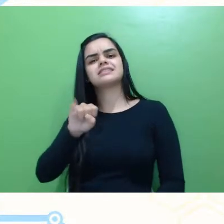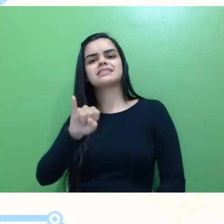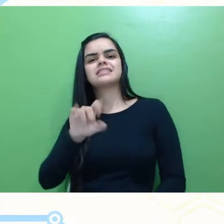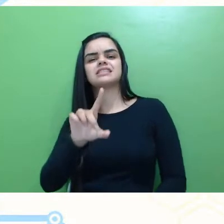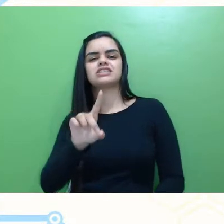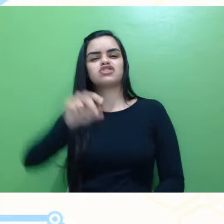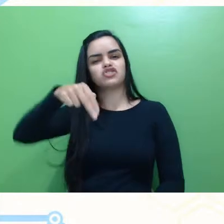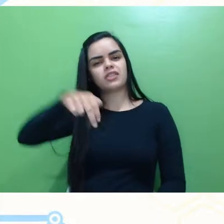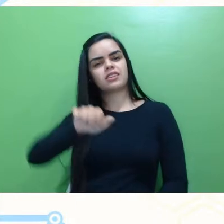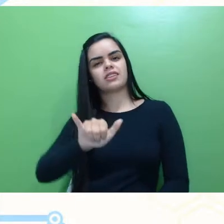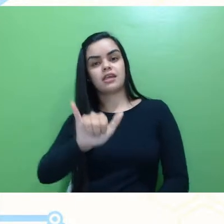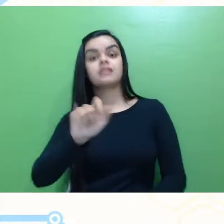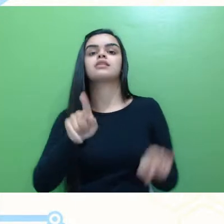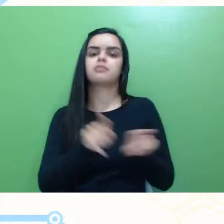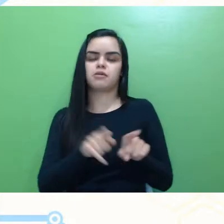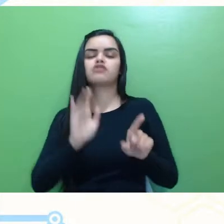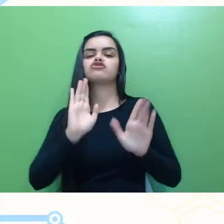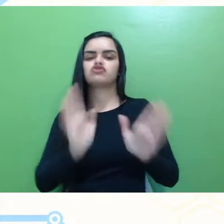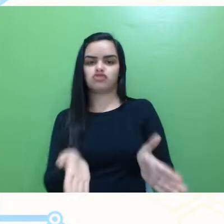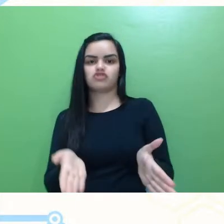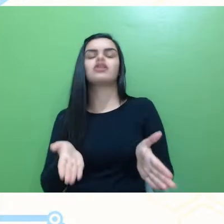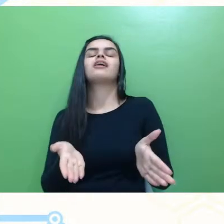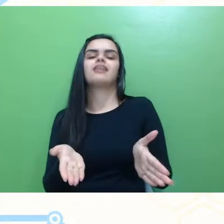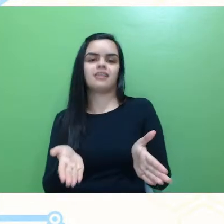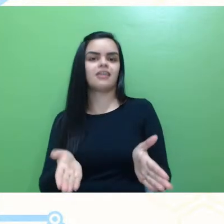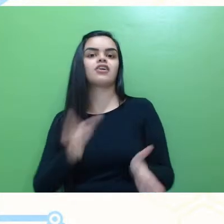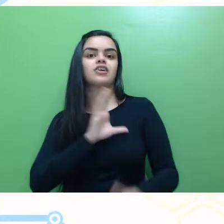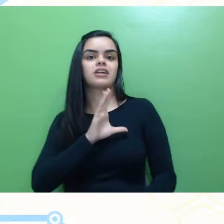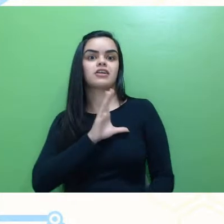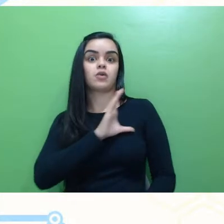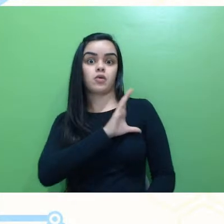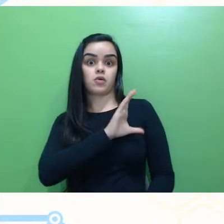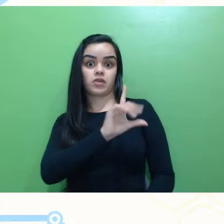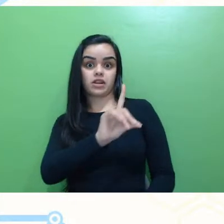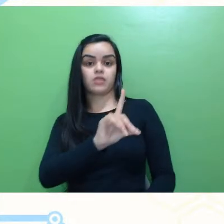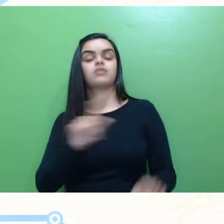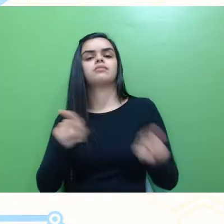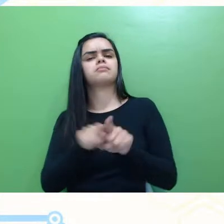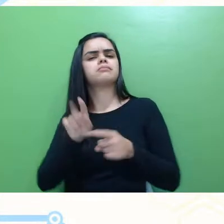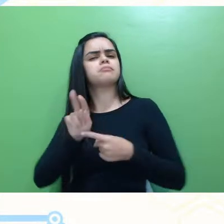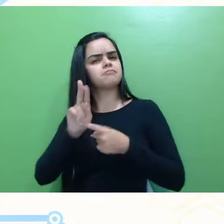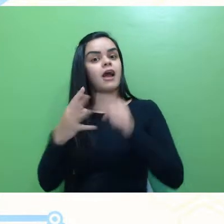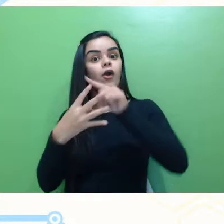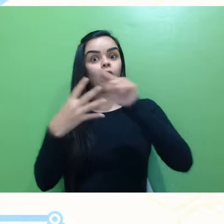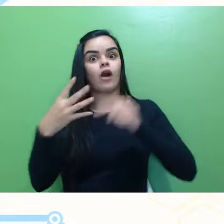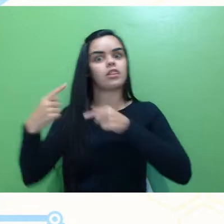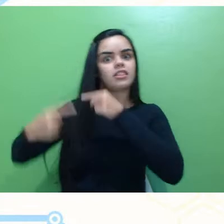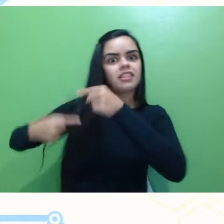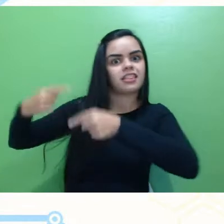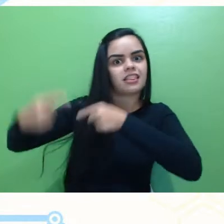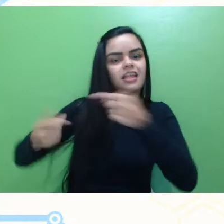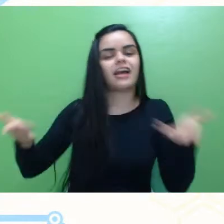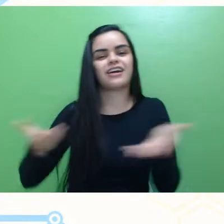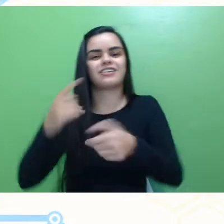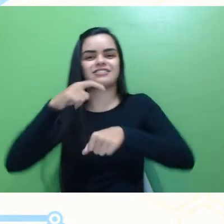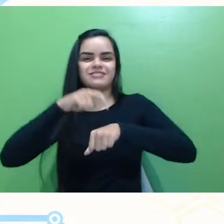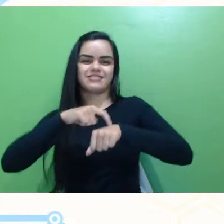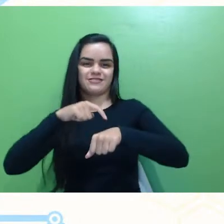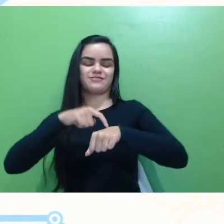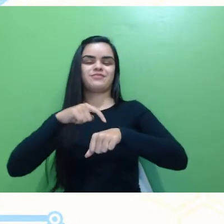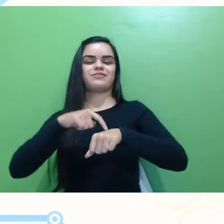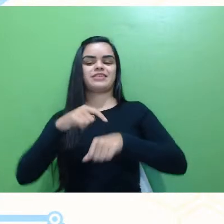de uma forma ou de outra, né, temos aqui as quatro gerações do programa representadas nesse momento que